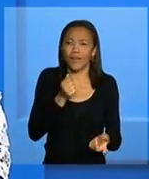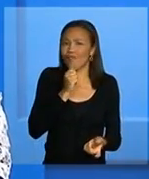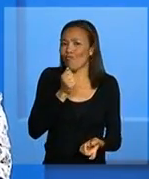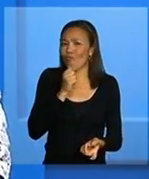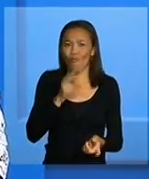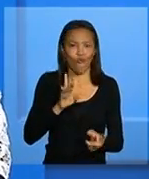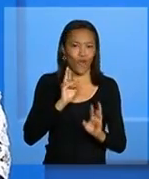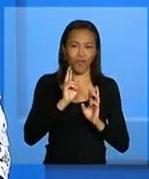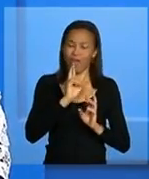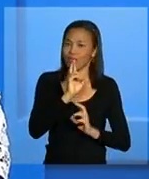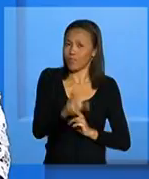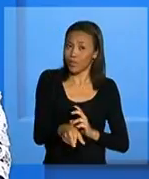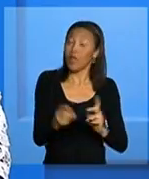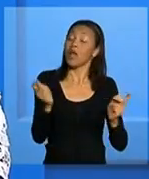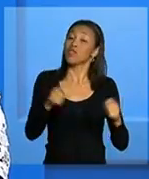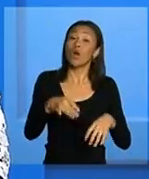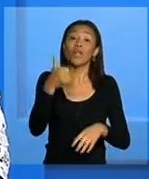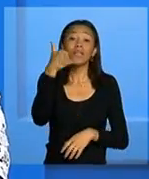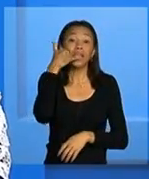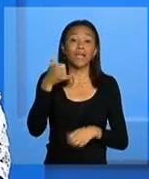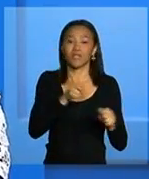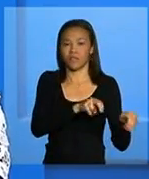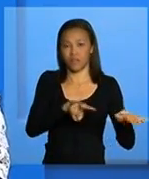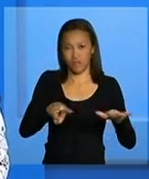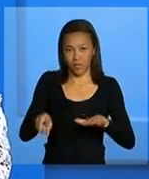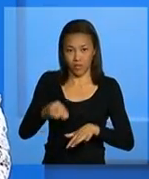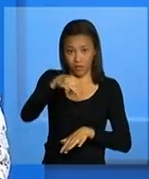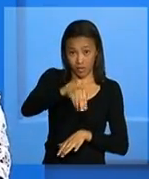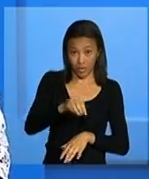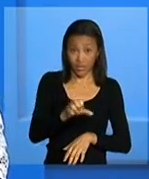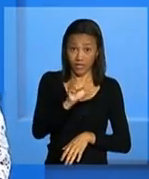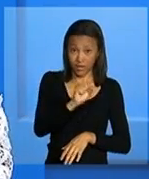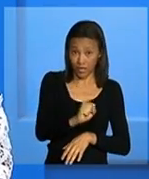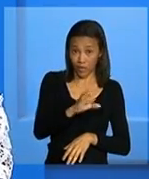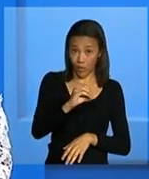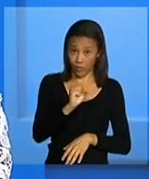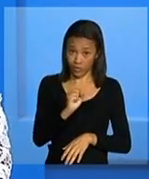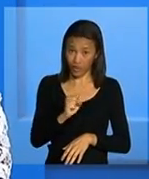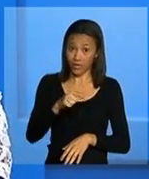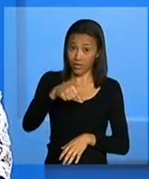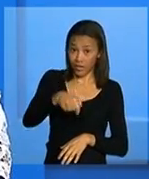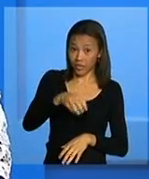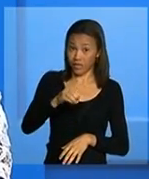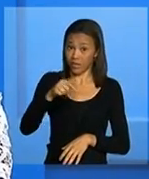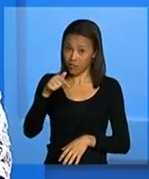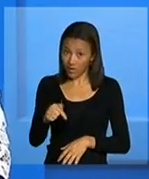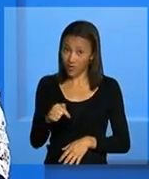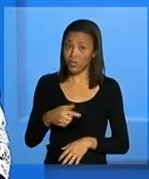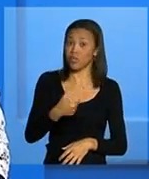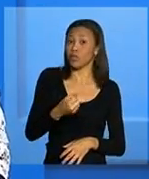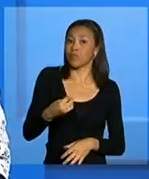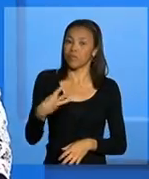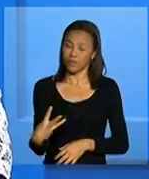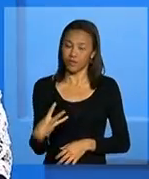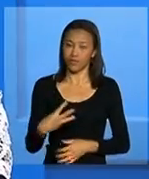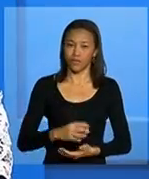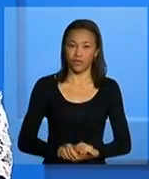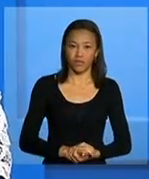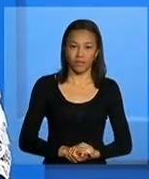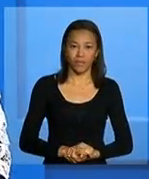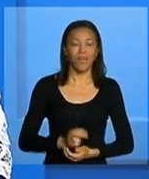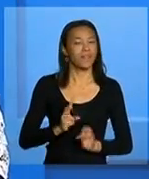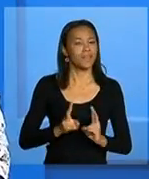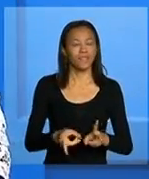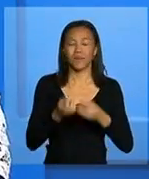esclarecida é só ligar durante a semana no MDS 0800 707 2003 é